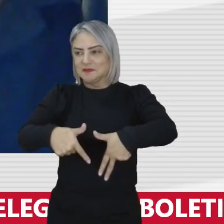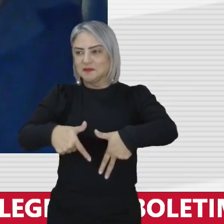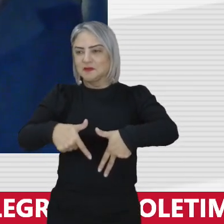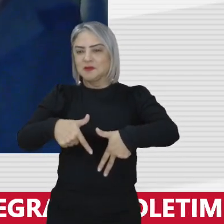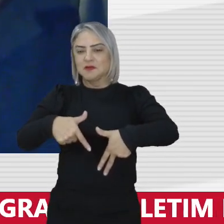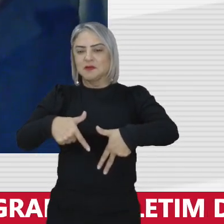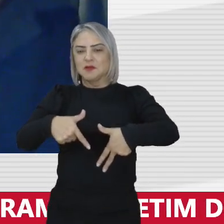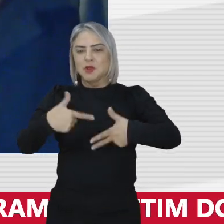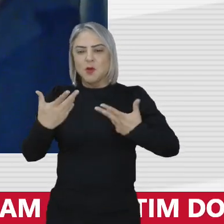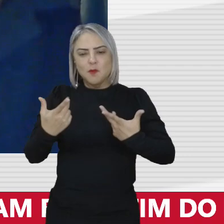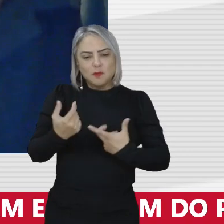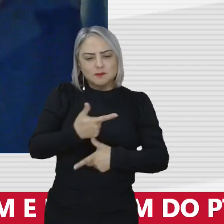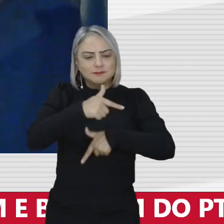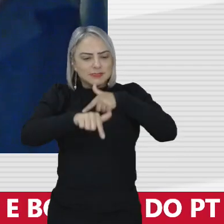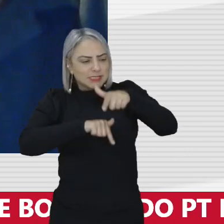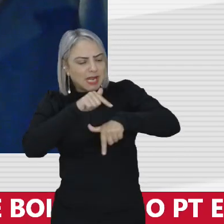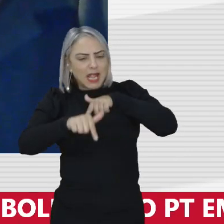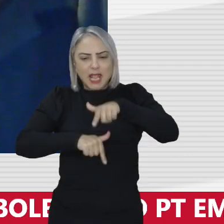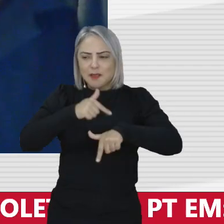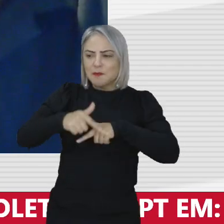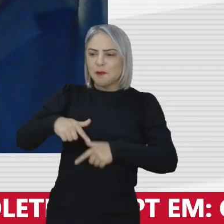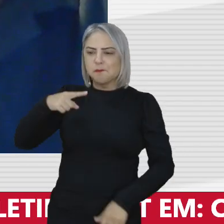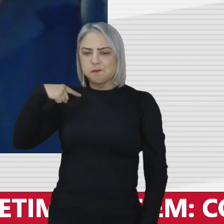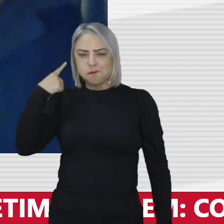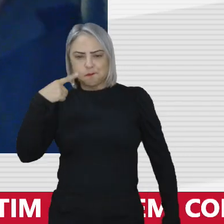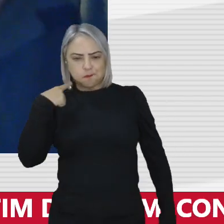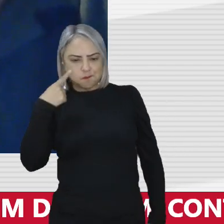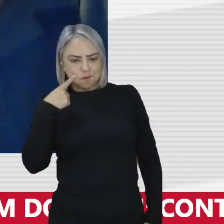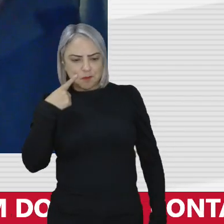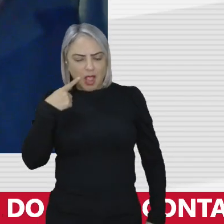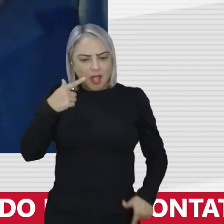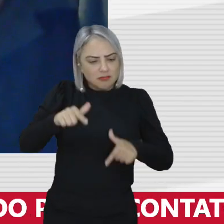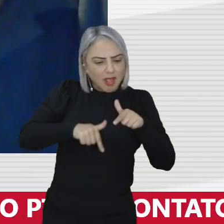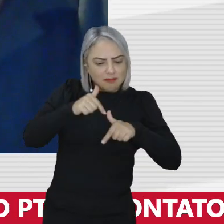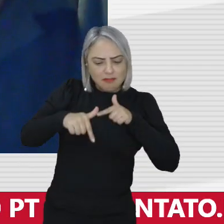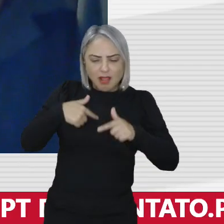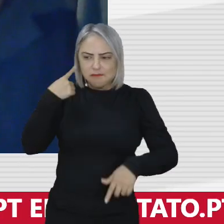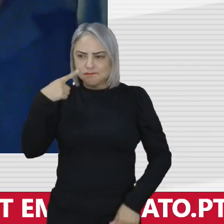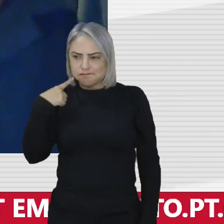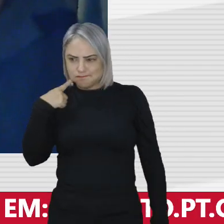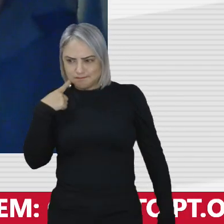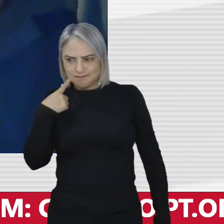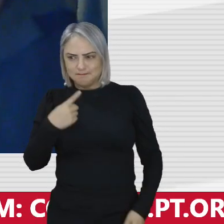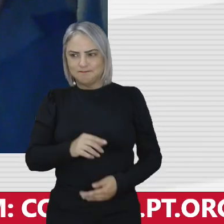obreiro da advocacia um operário da advocacia